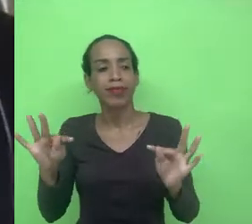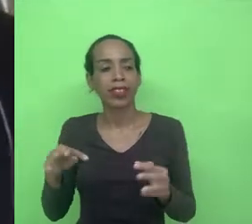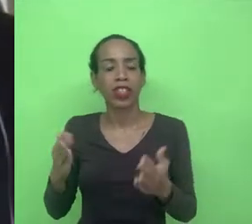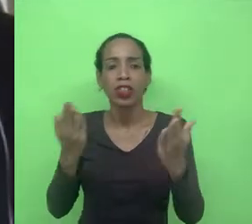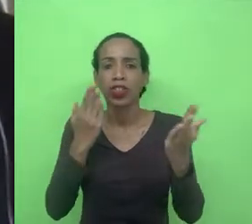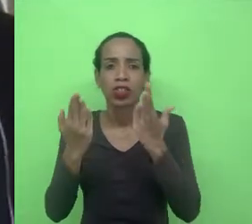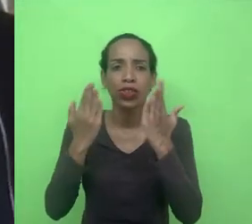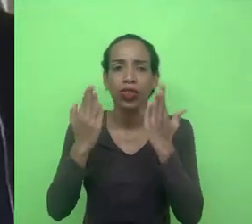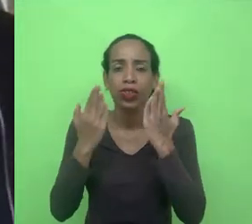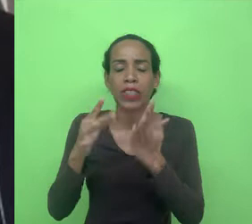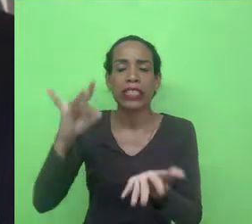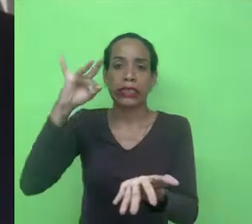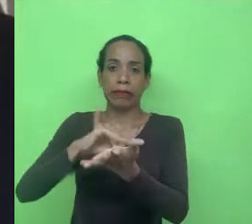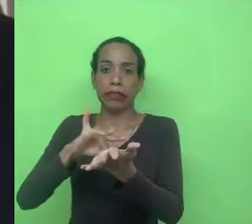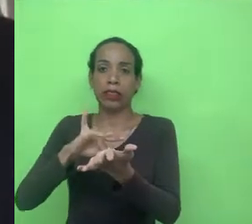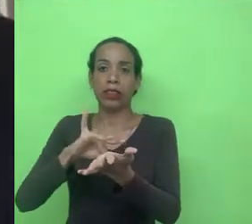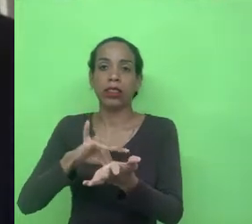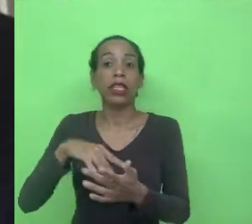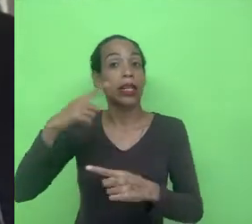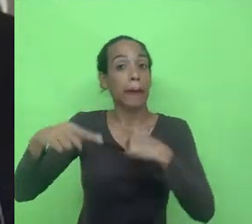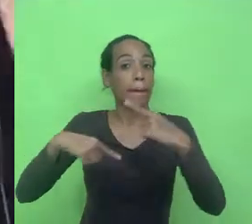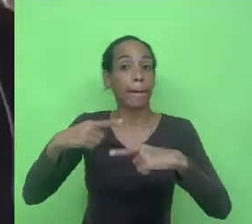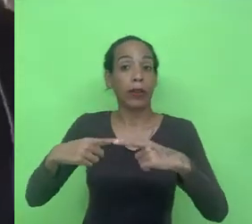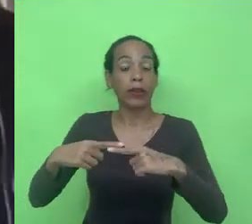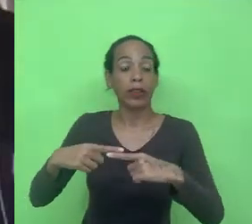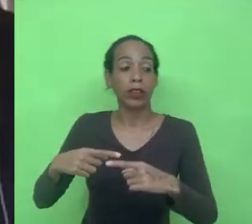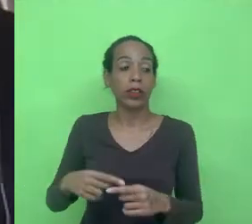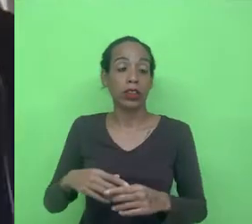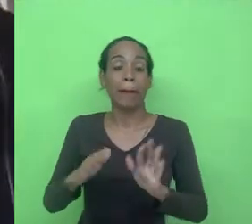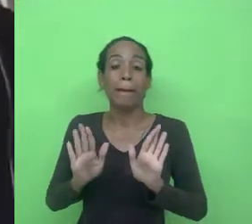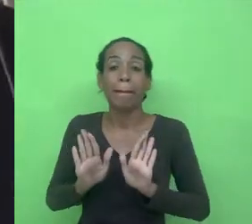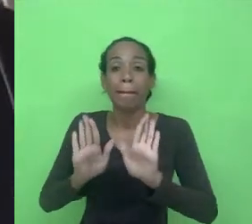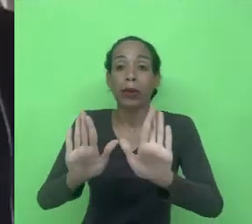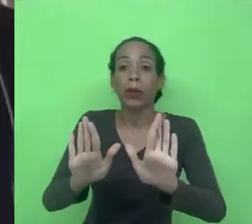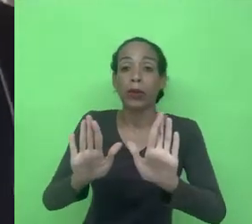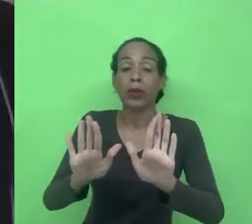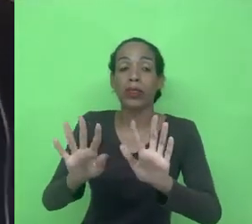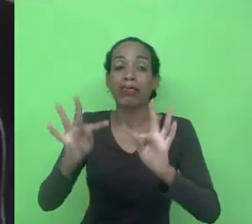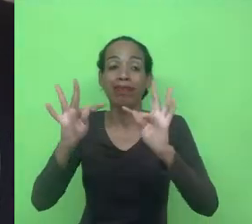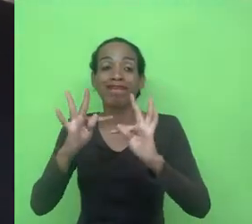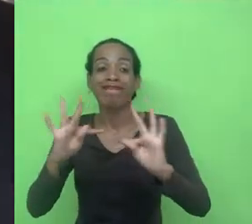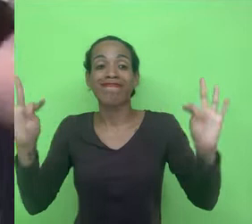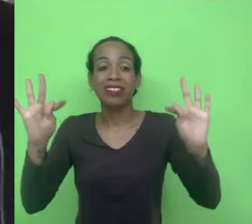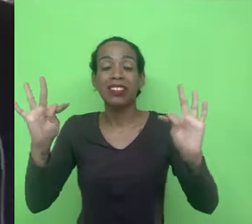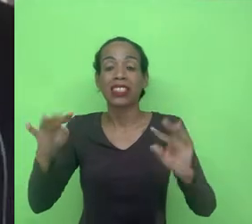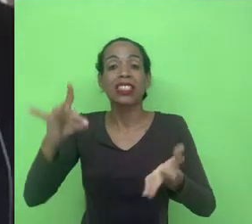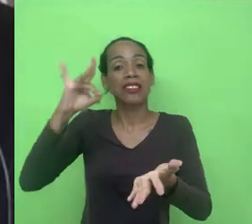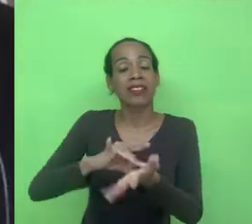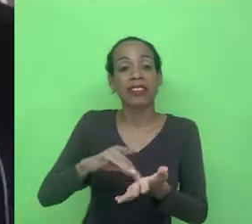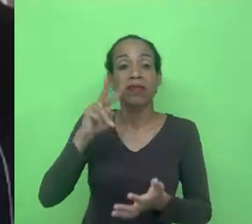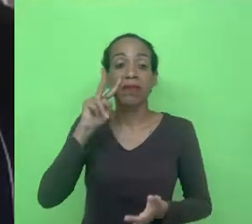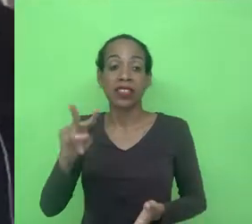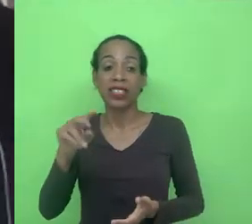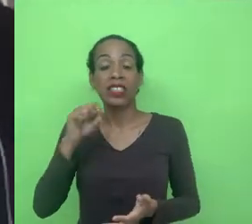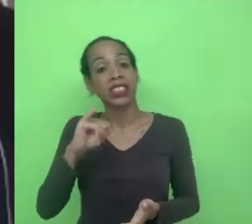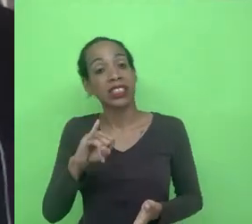sobre a realidade e a partir daí ele vai empurrar essa teoria, vai ver se ela cabe em certa realidade e vai ver se aquilo que